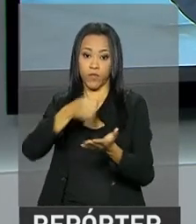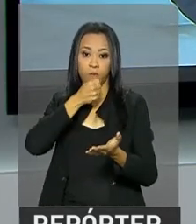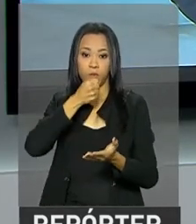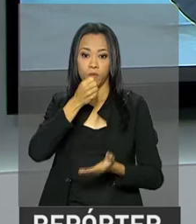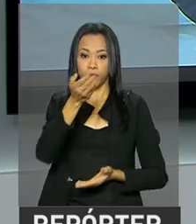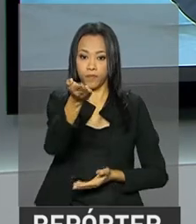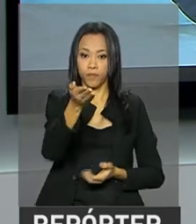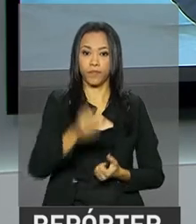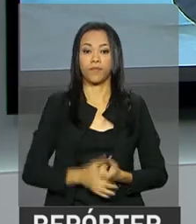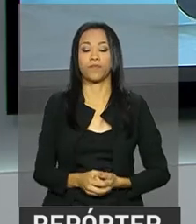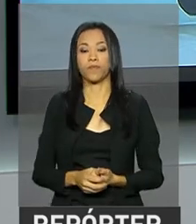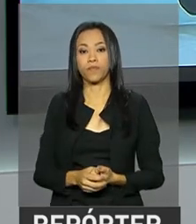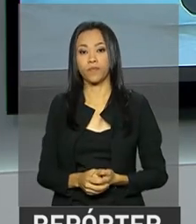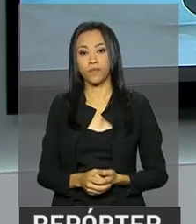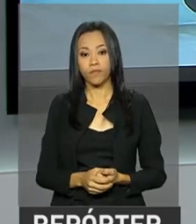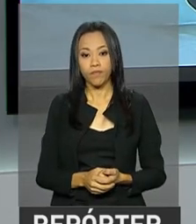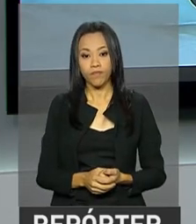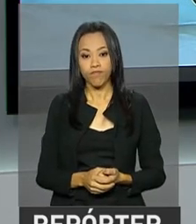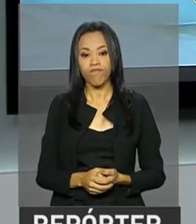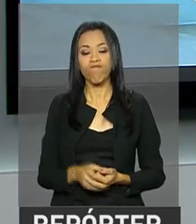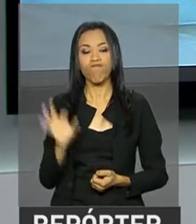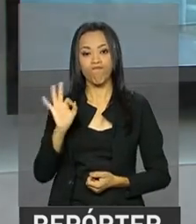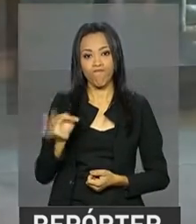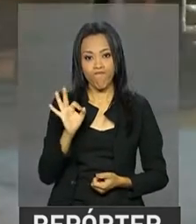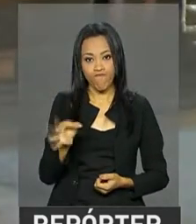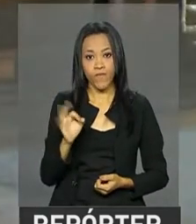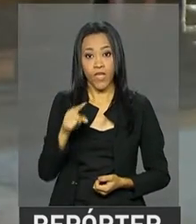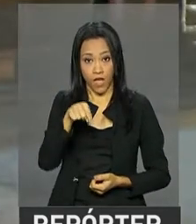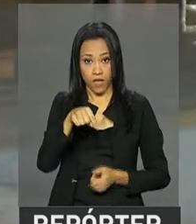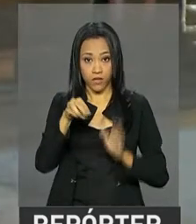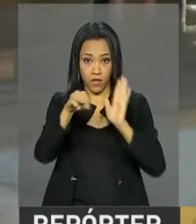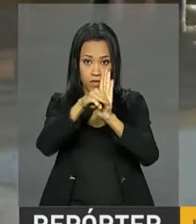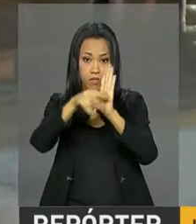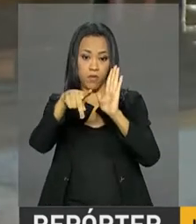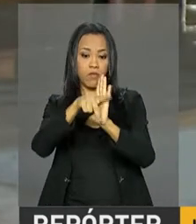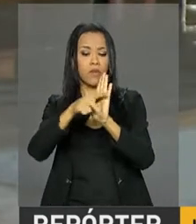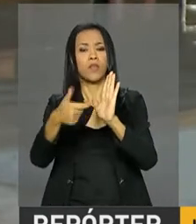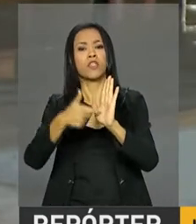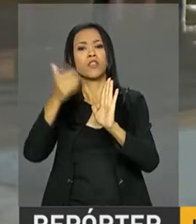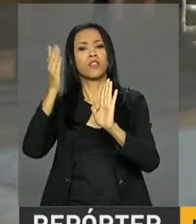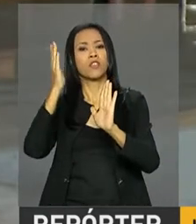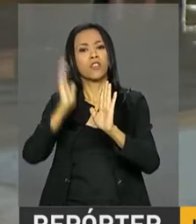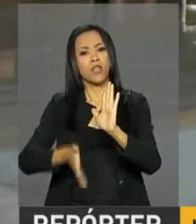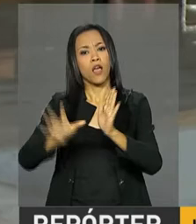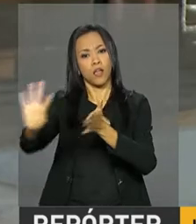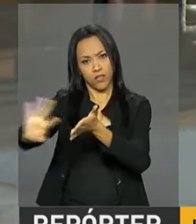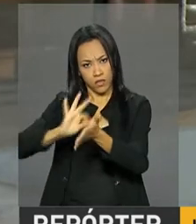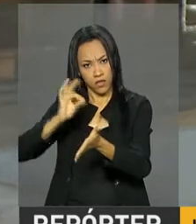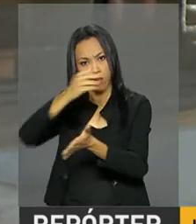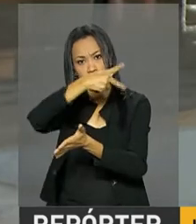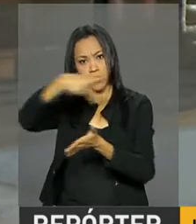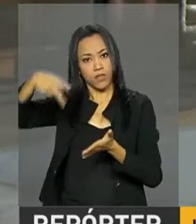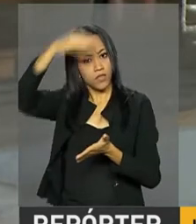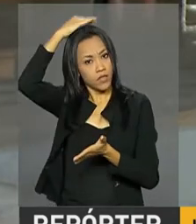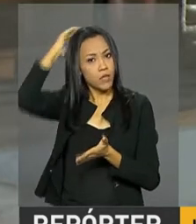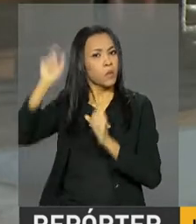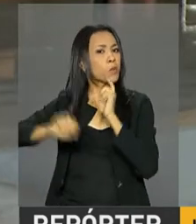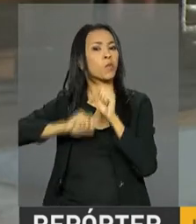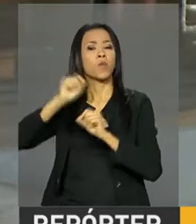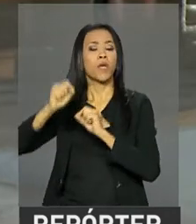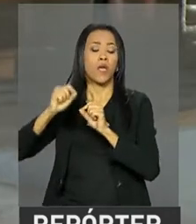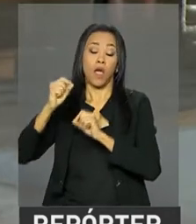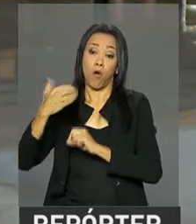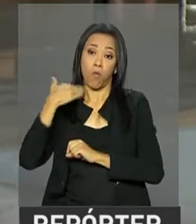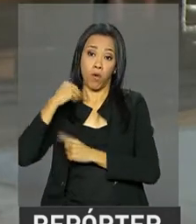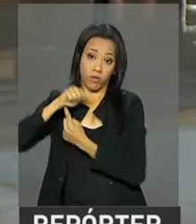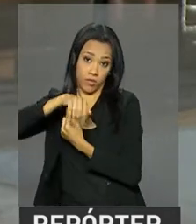Oi, João Pedro. Leandro, exatamente. Essa medida provisória assinada pelo presidente Michel Temer dá ao Banco Central e à